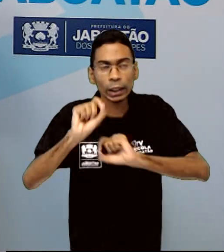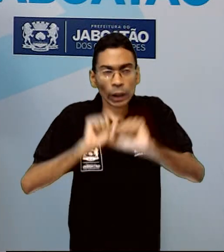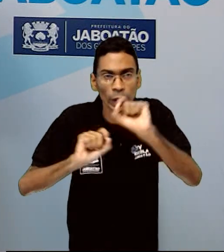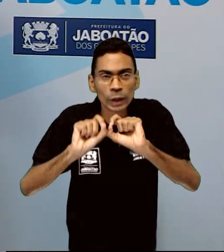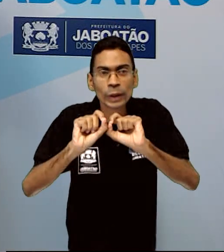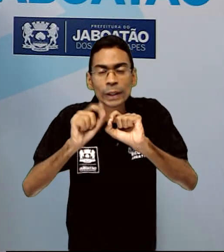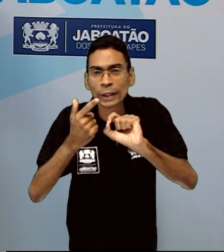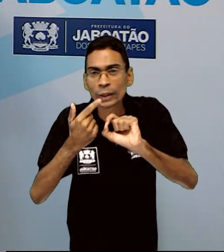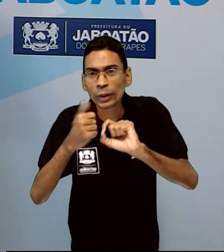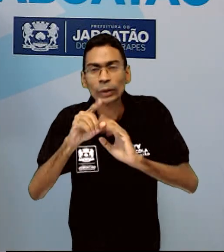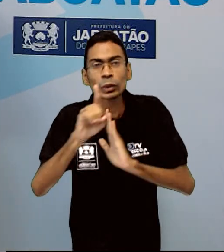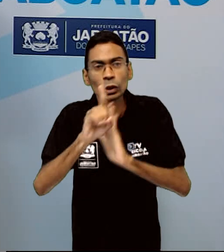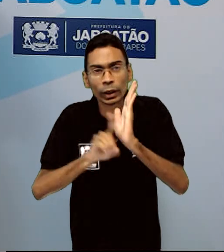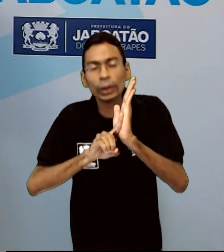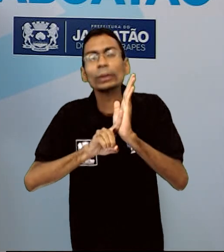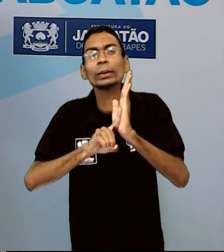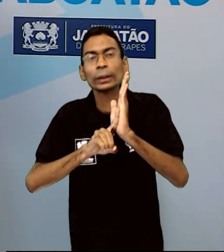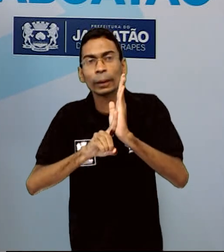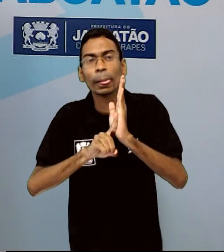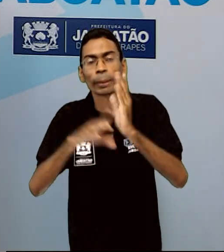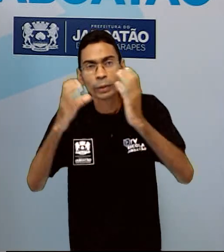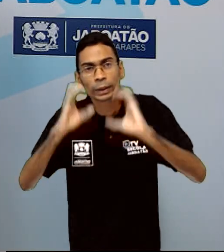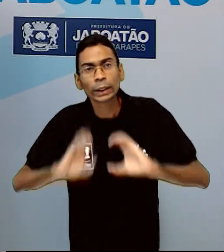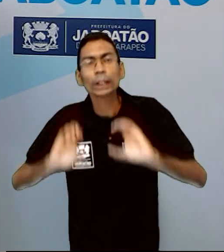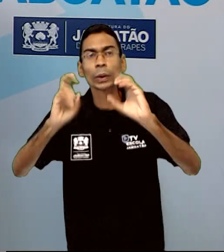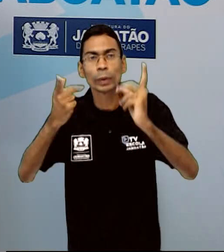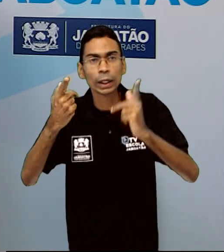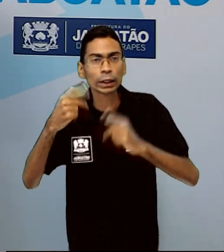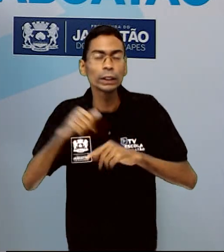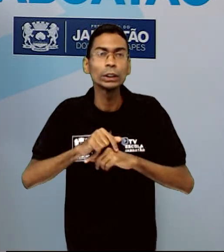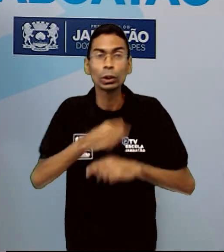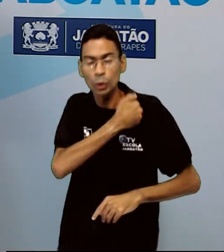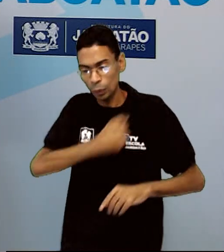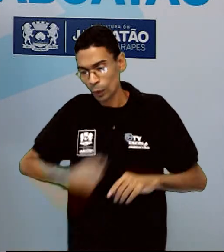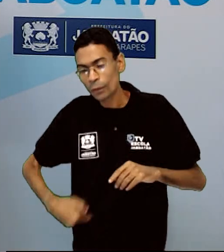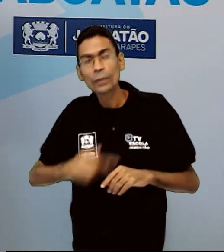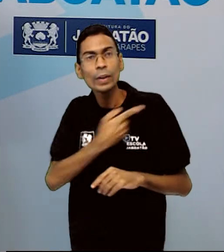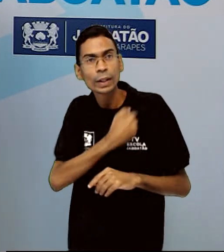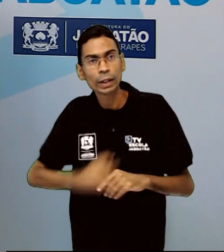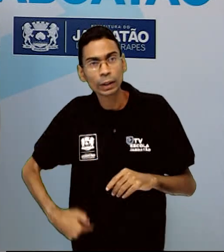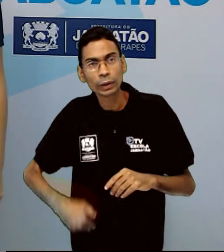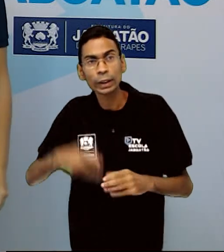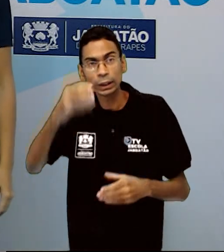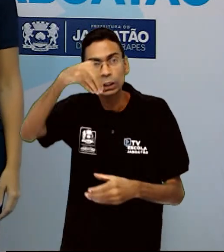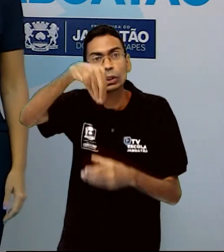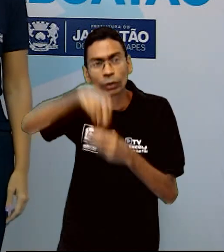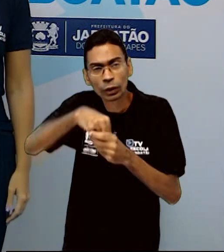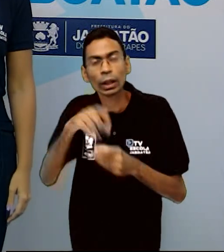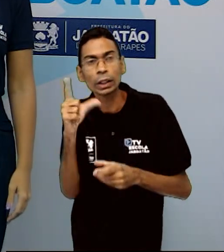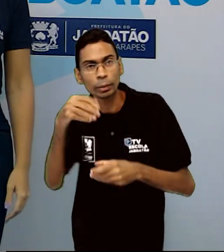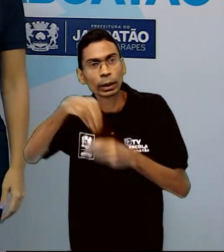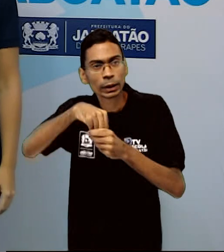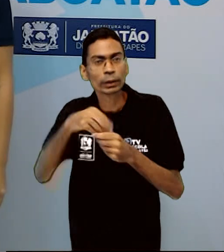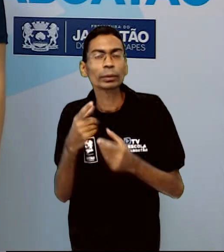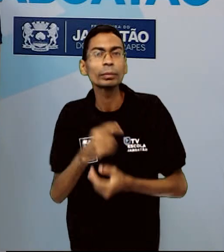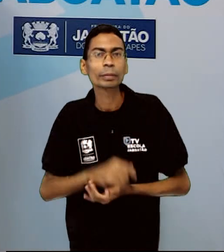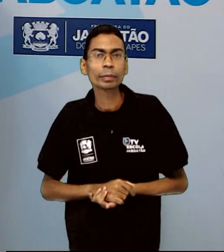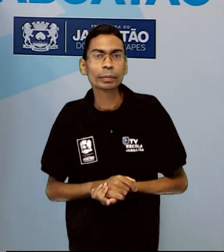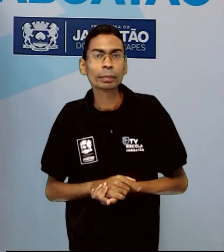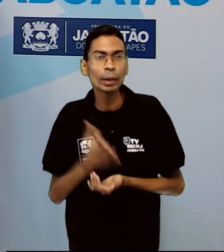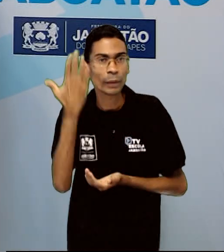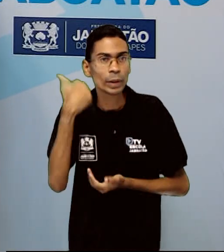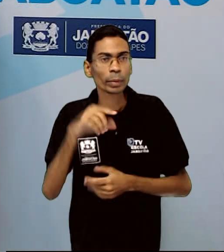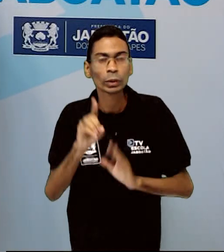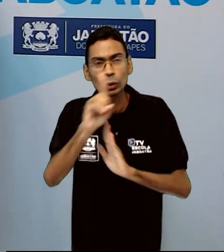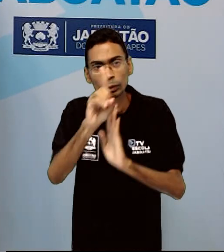governo. É o direito de eleger e de ser eleito. Vamos saber um pouco